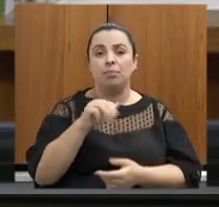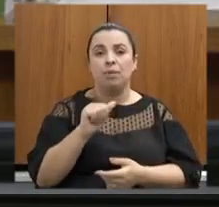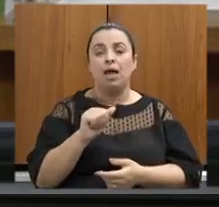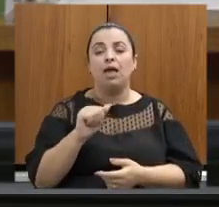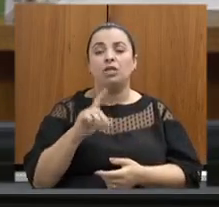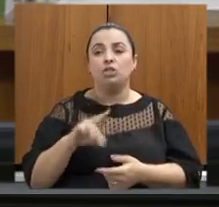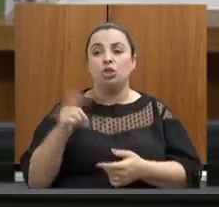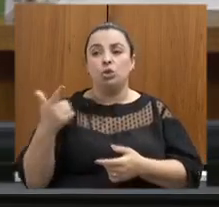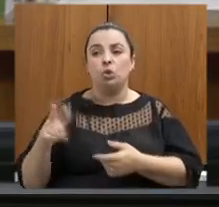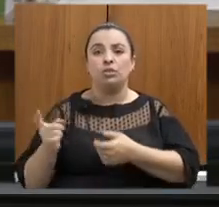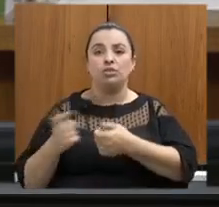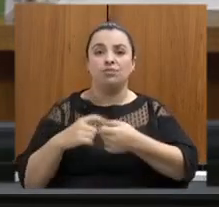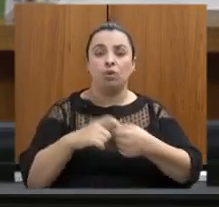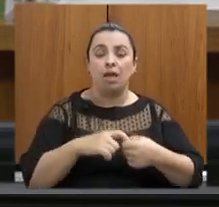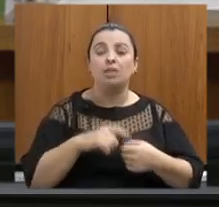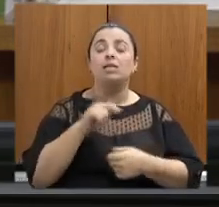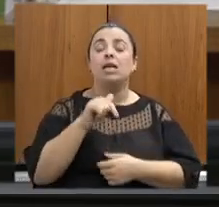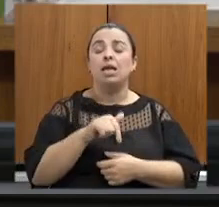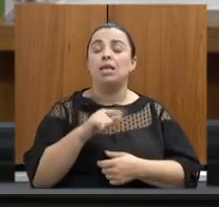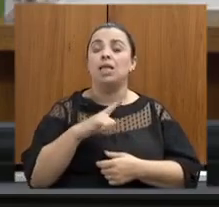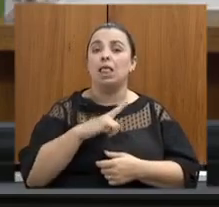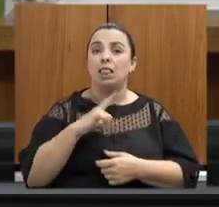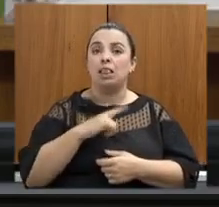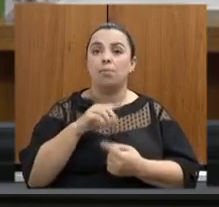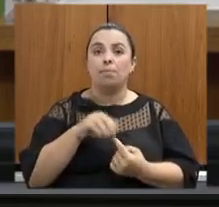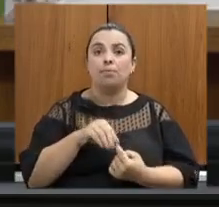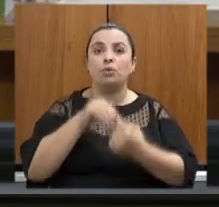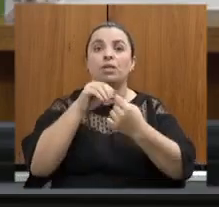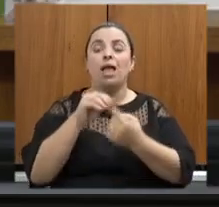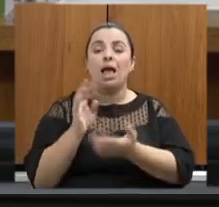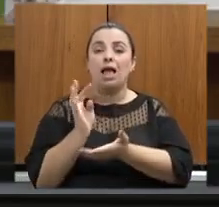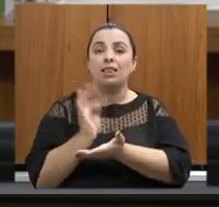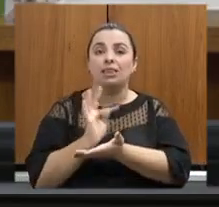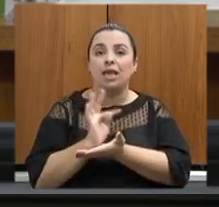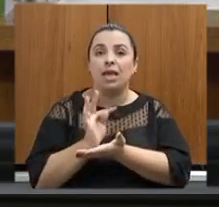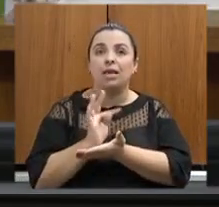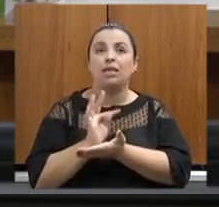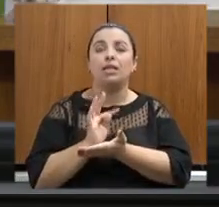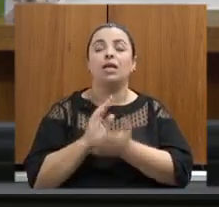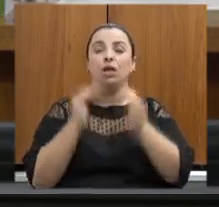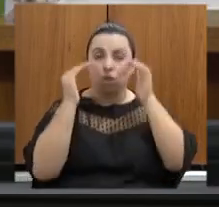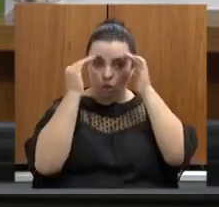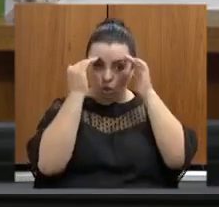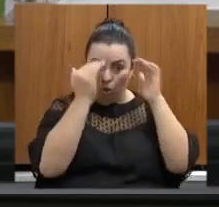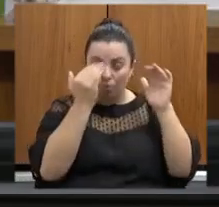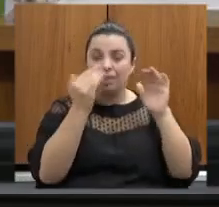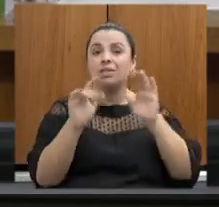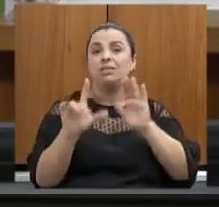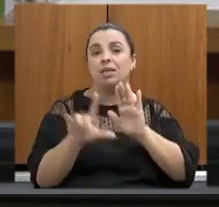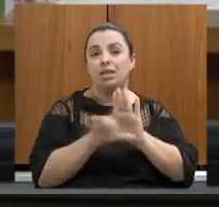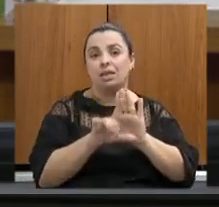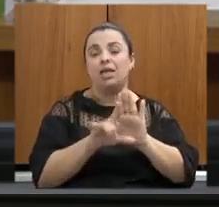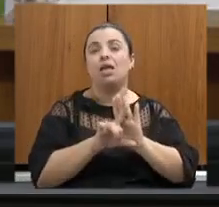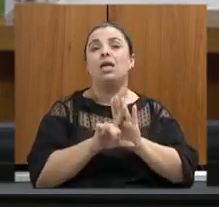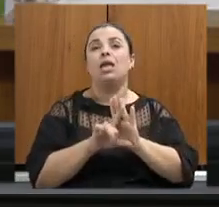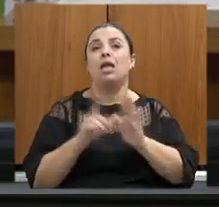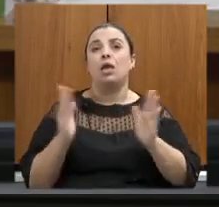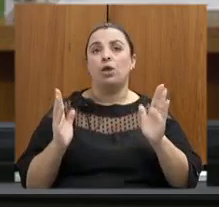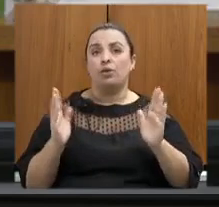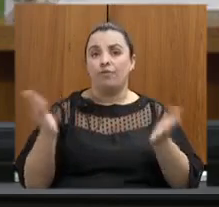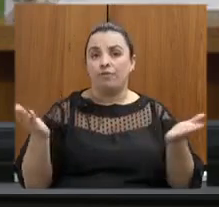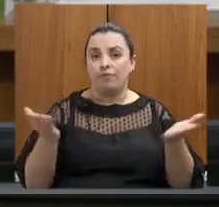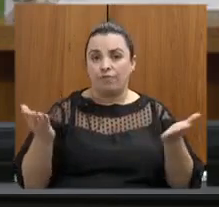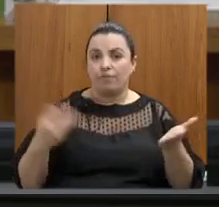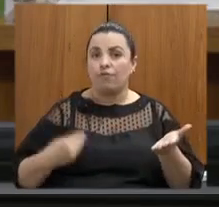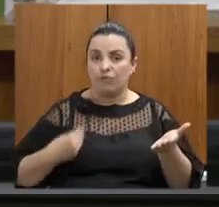prezam pela técnica pela observância à legislação vigente reduzindo